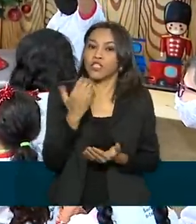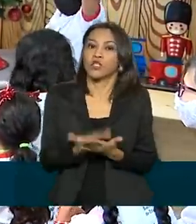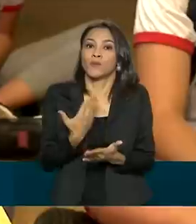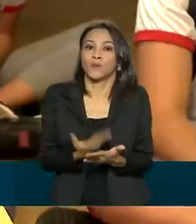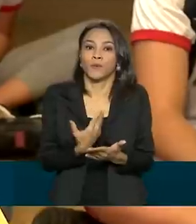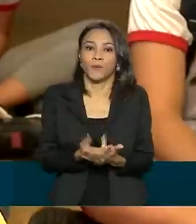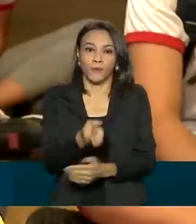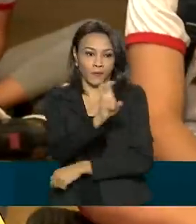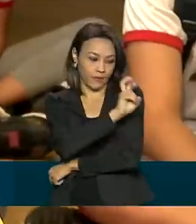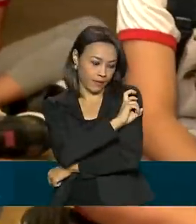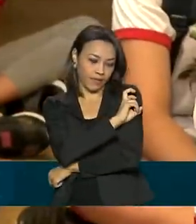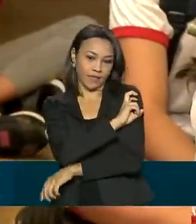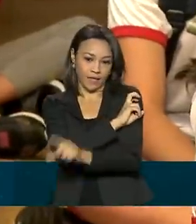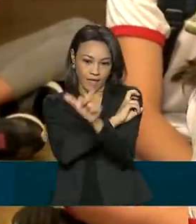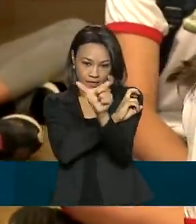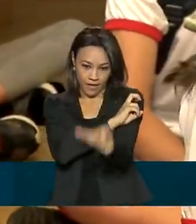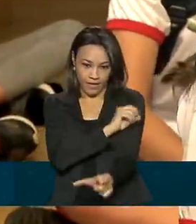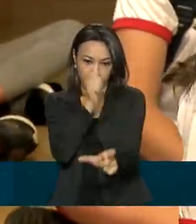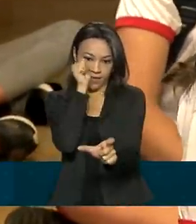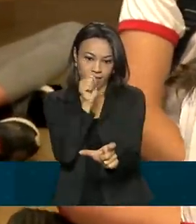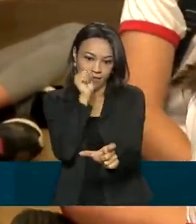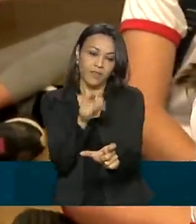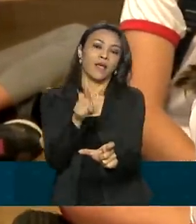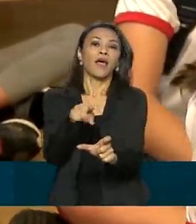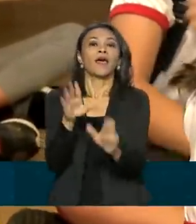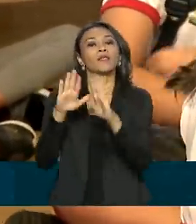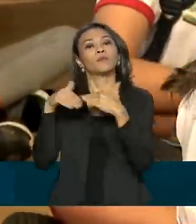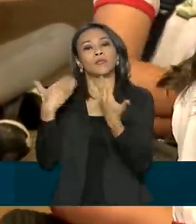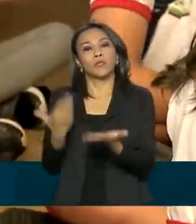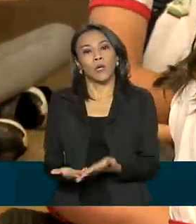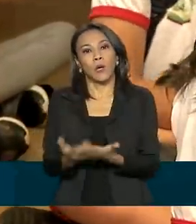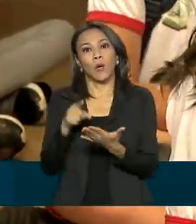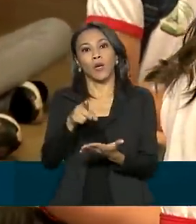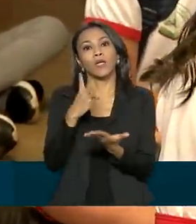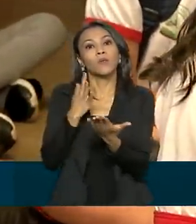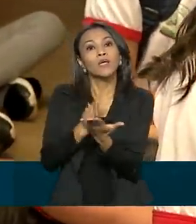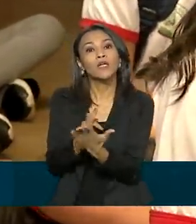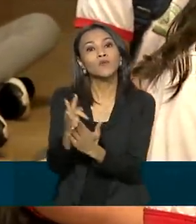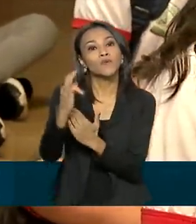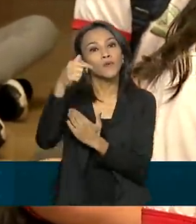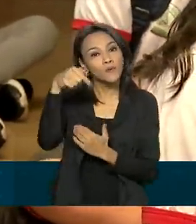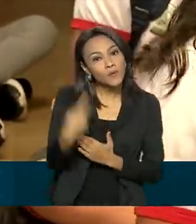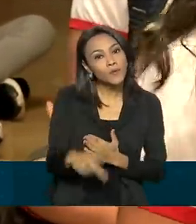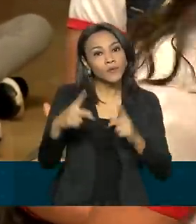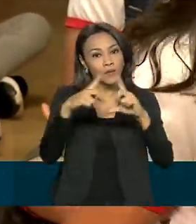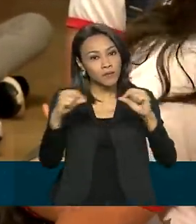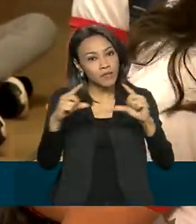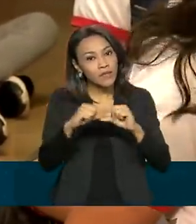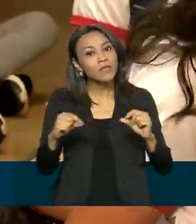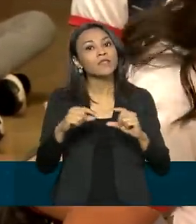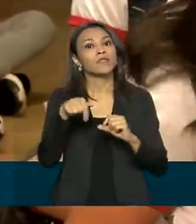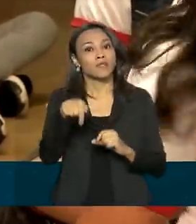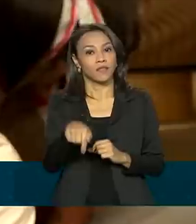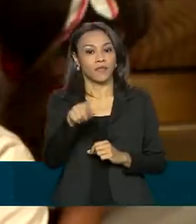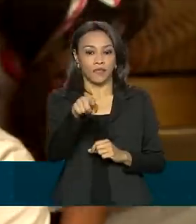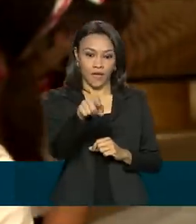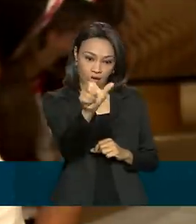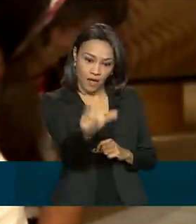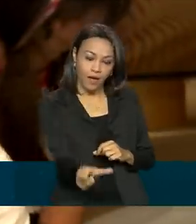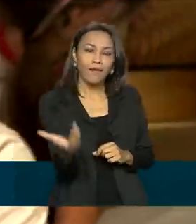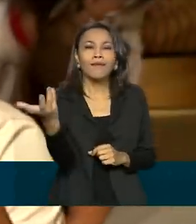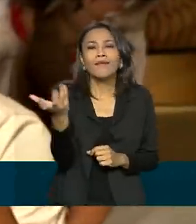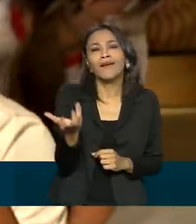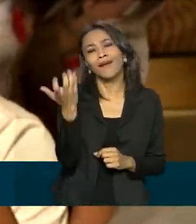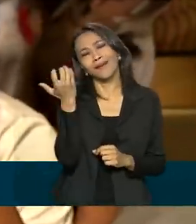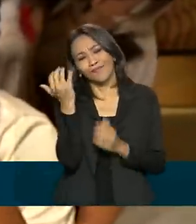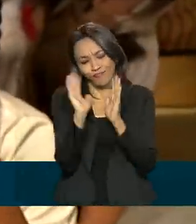quinto ano. A Maria Eduarda, aluna de uma escola classe no Riacho Fundo, cidade satélite do Distrito Federal, quer ganhar